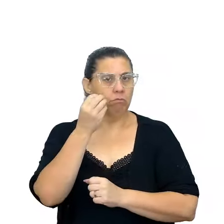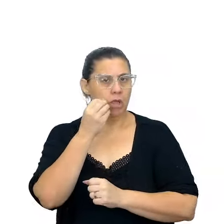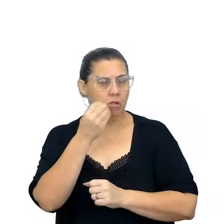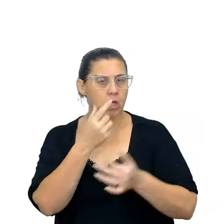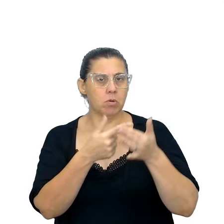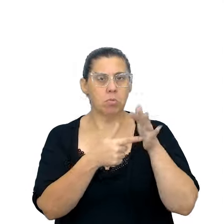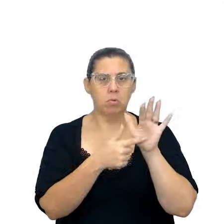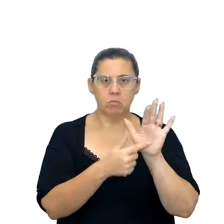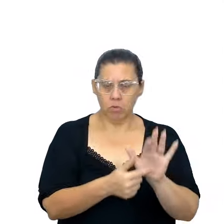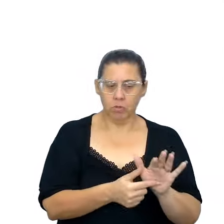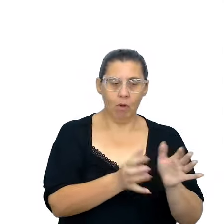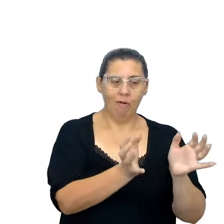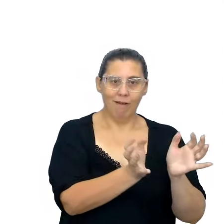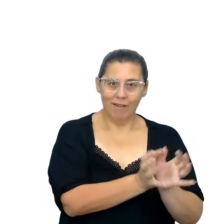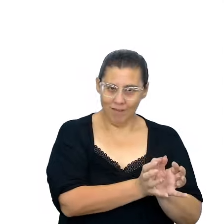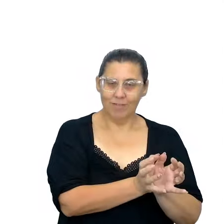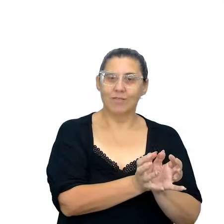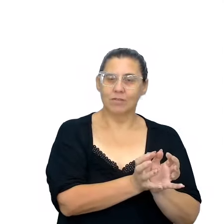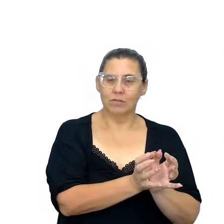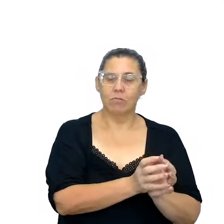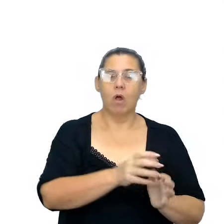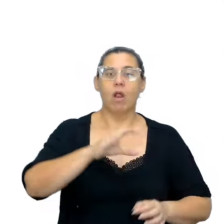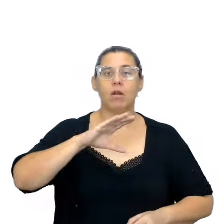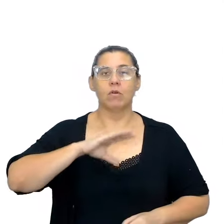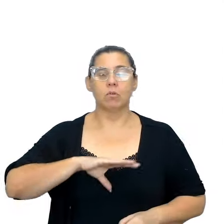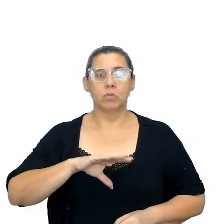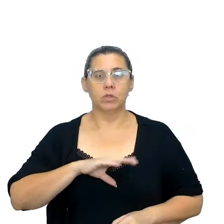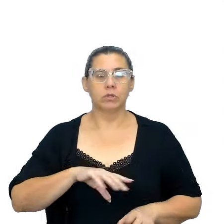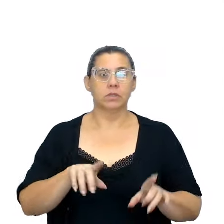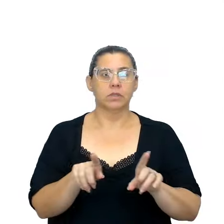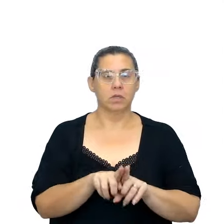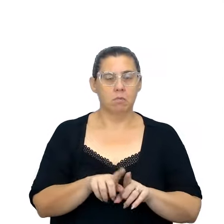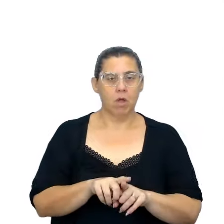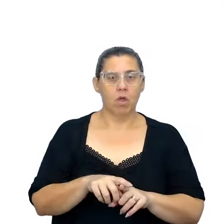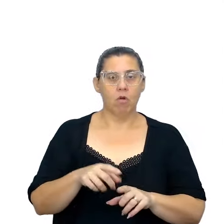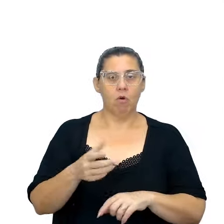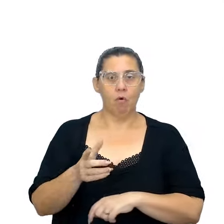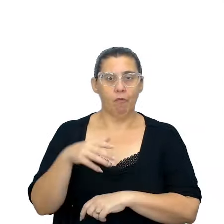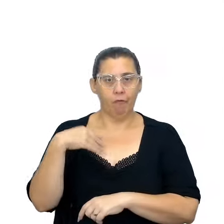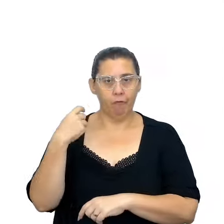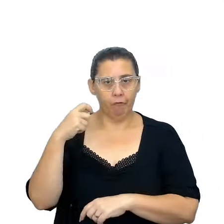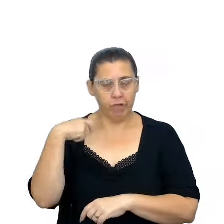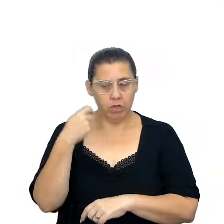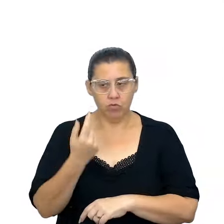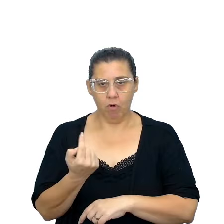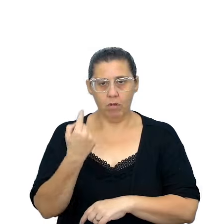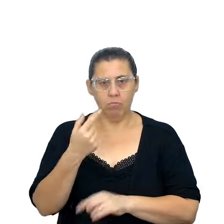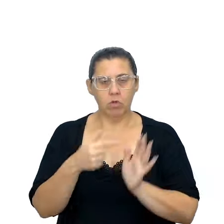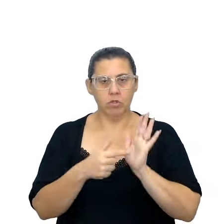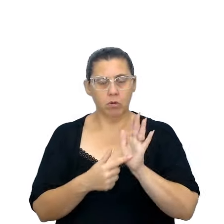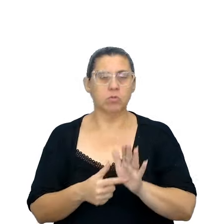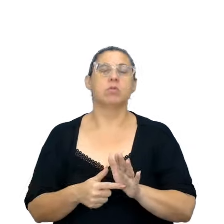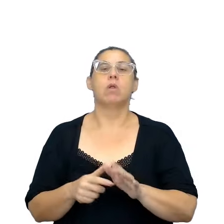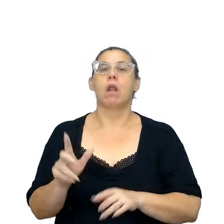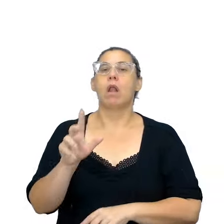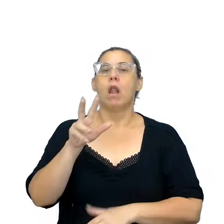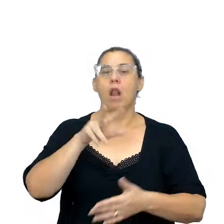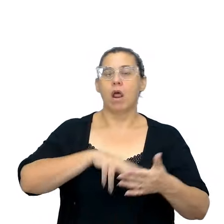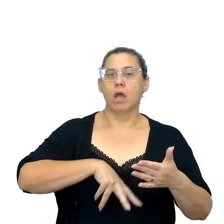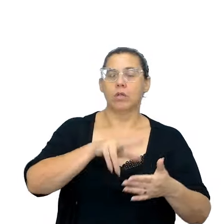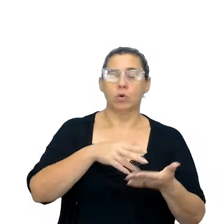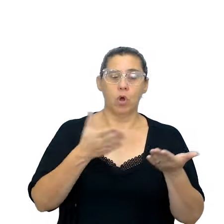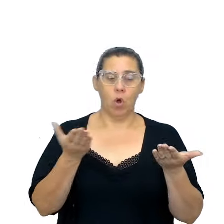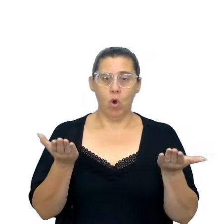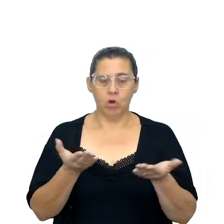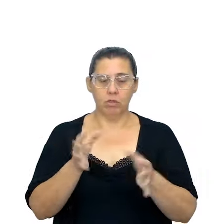eixos, né, que compõem a língua portuguesa, então, no vídeo anterior nós falamos sobre leitura, hoje estamos falando sobre